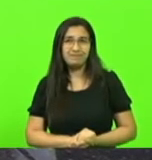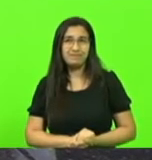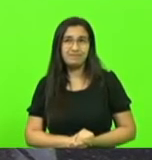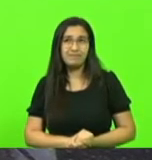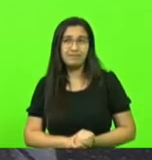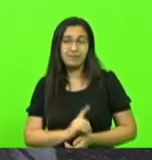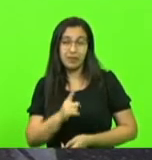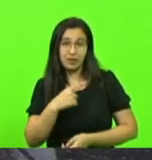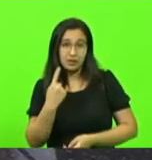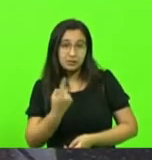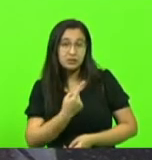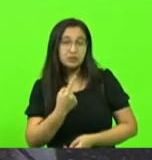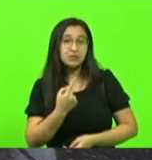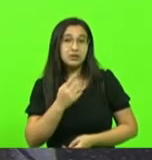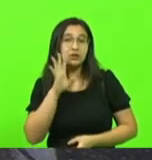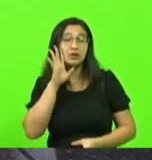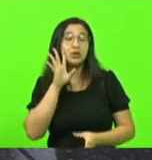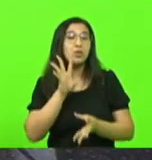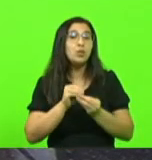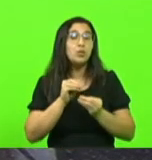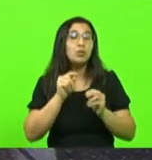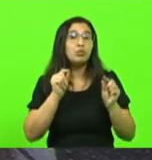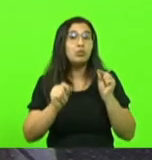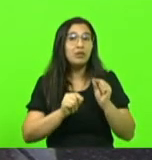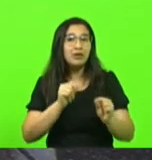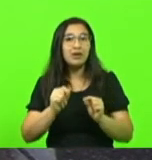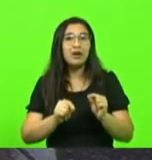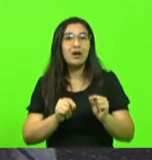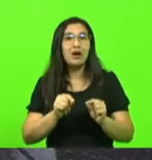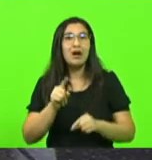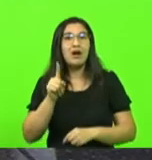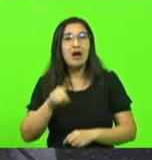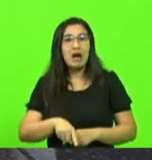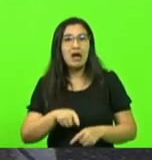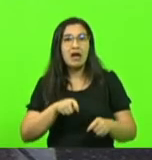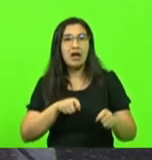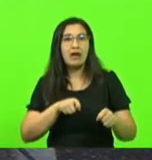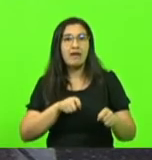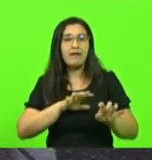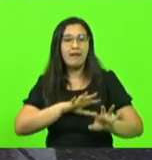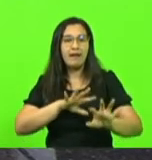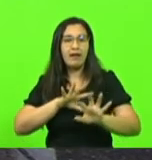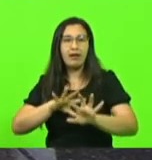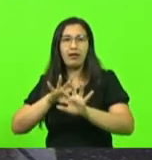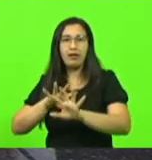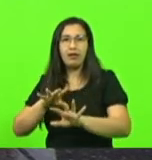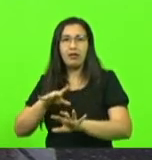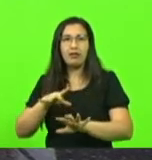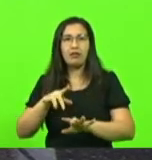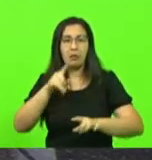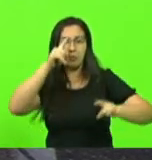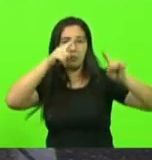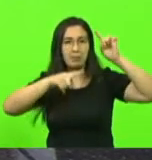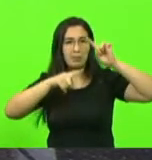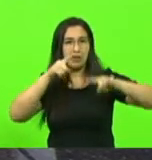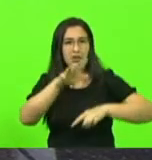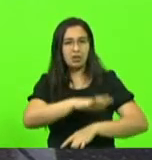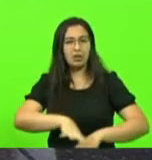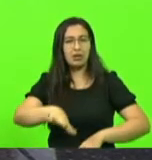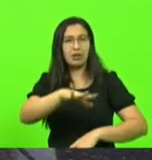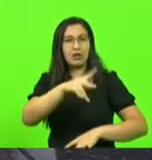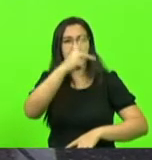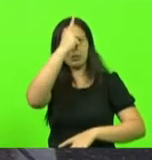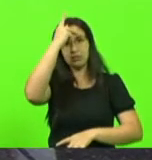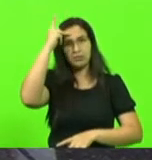a crer que é algo sobre controle social, sobre o controle das pessoas.